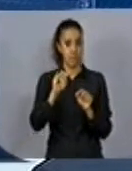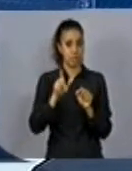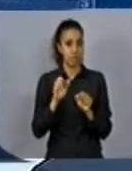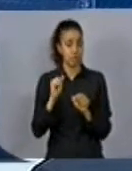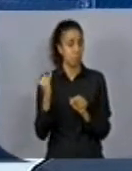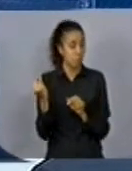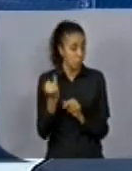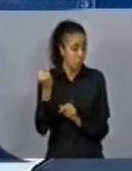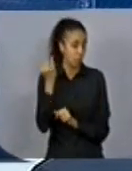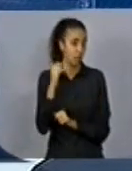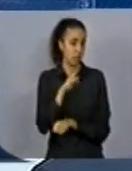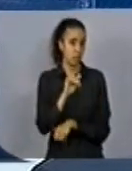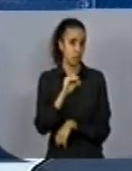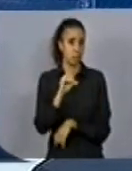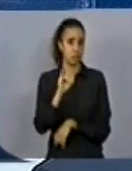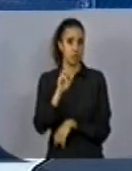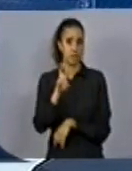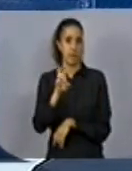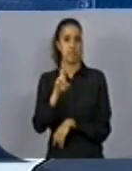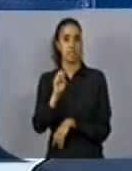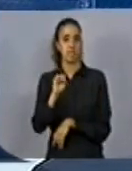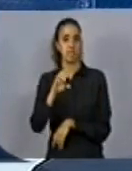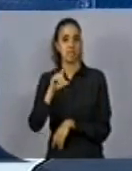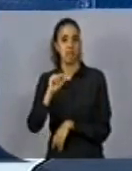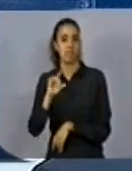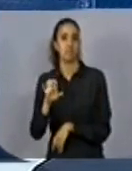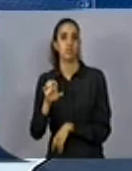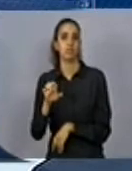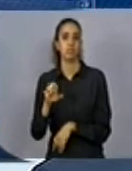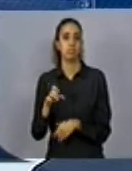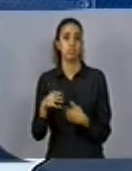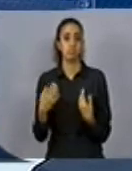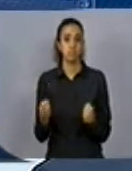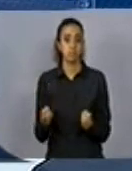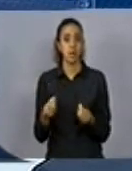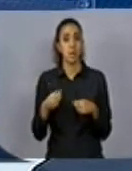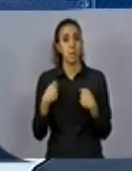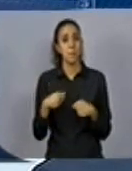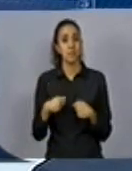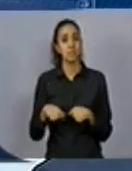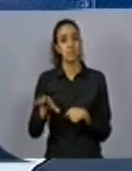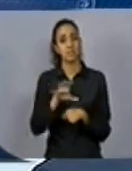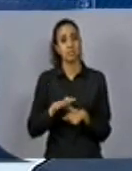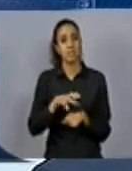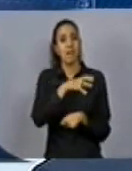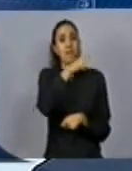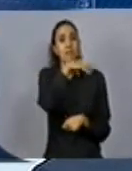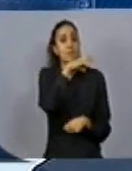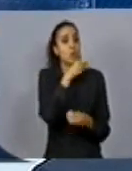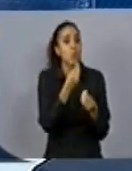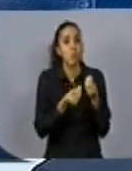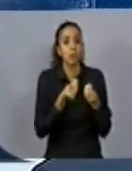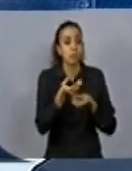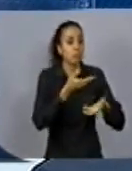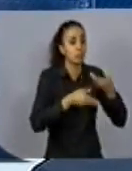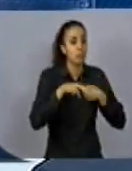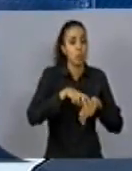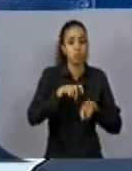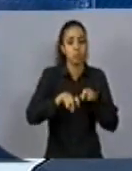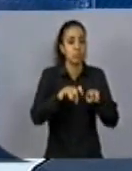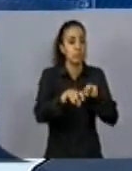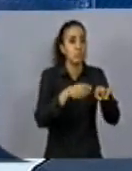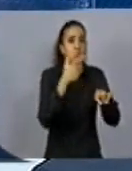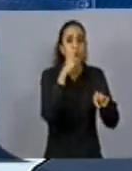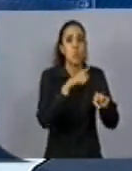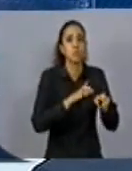porque sem elas não há o fluxo entre o território, a fauna não consegue se locomover, não há essa